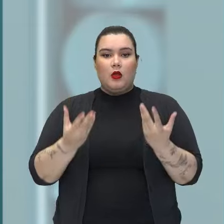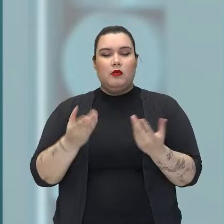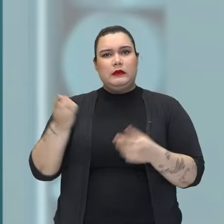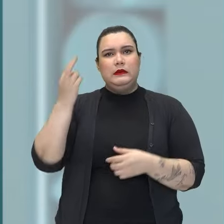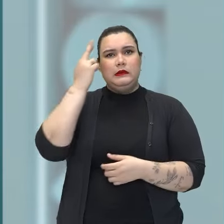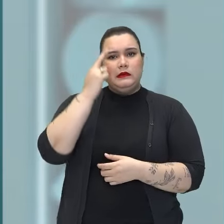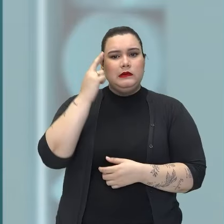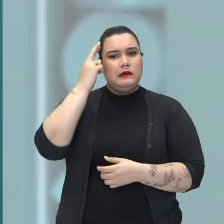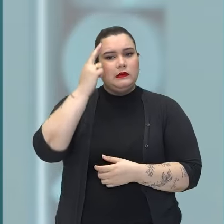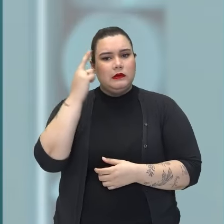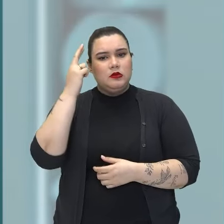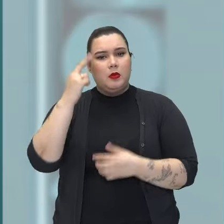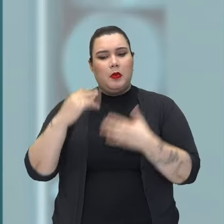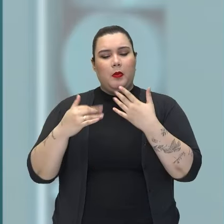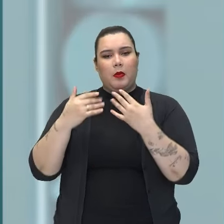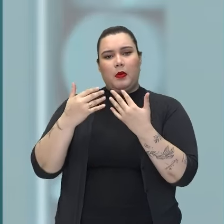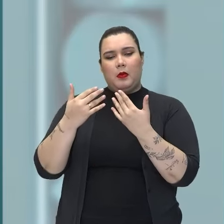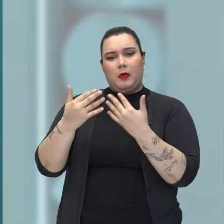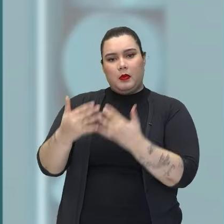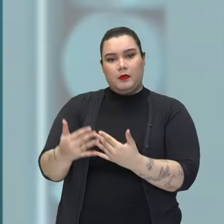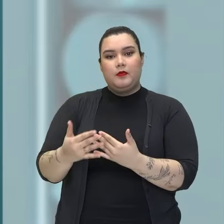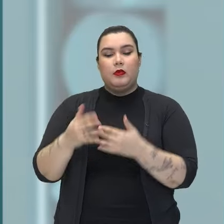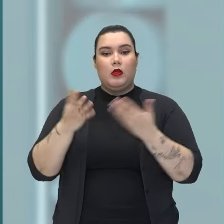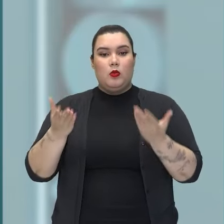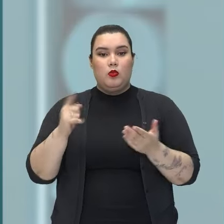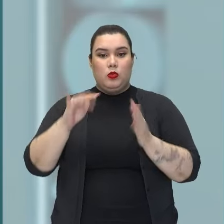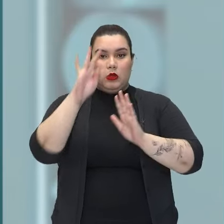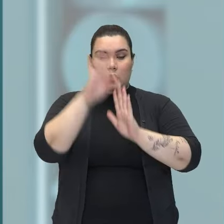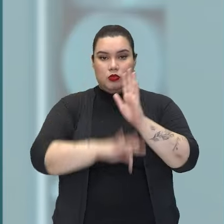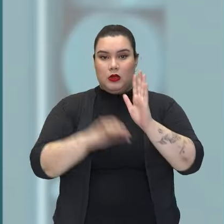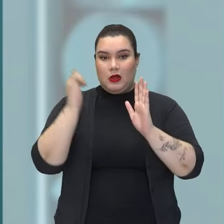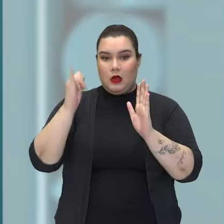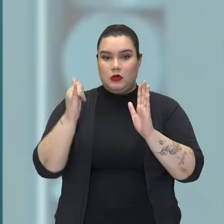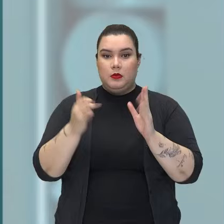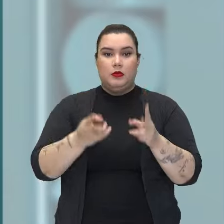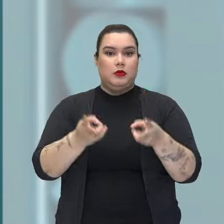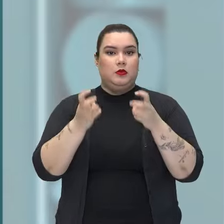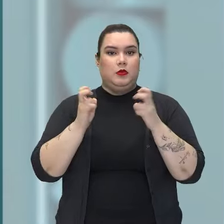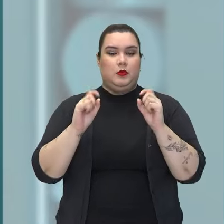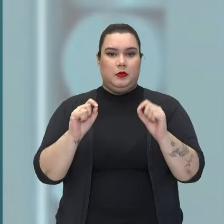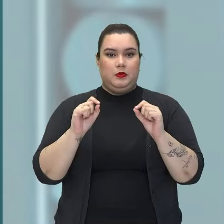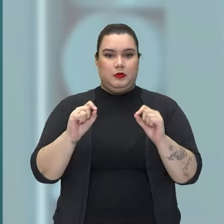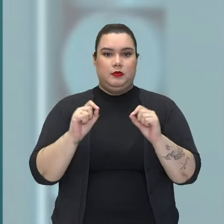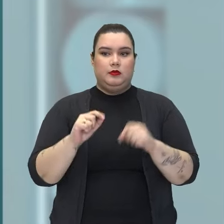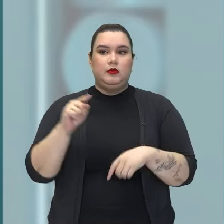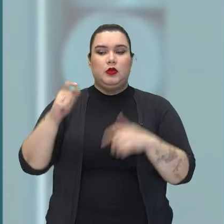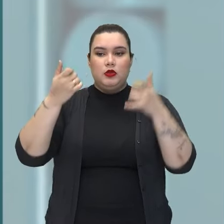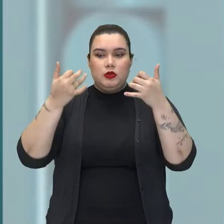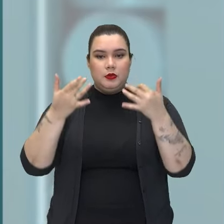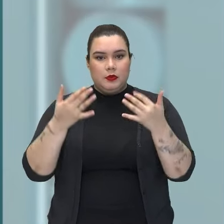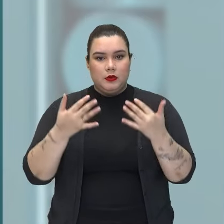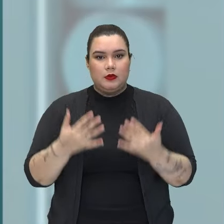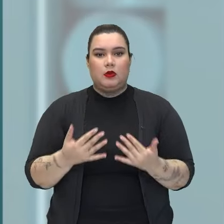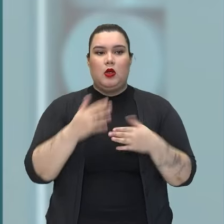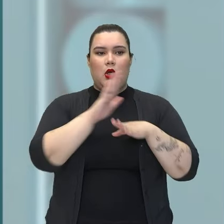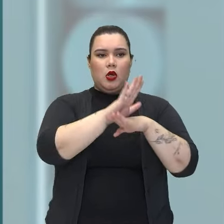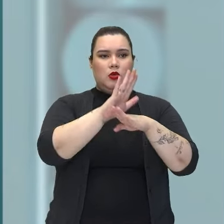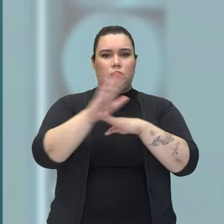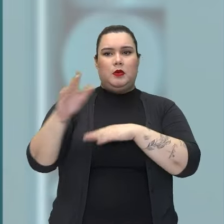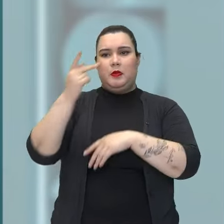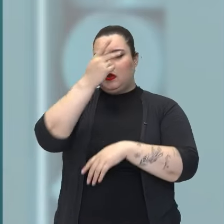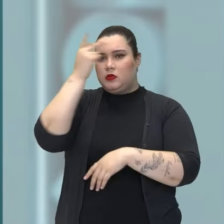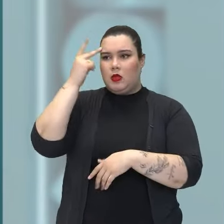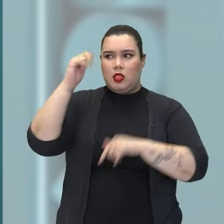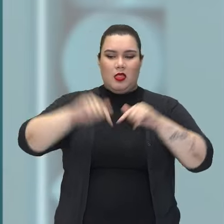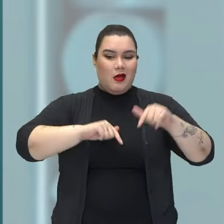fica nesse questionamento. E a todo momento na narrativa nós vamos perceber ele trabalhando, ajudando as pessoas,